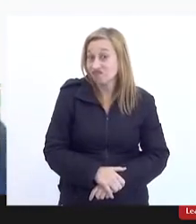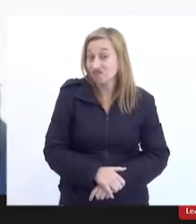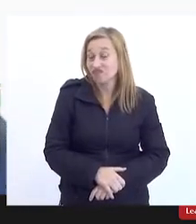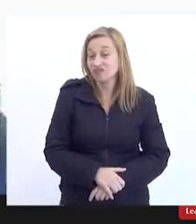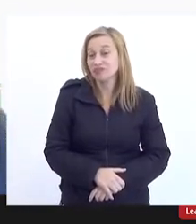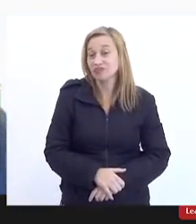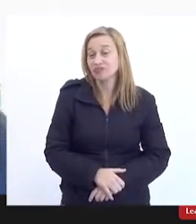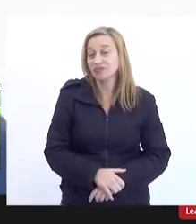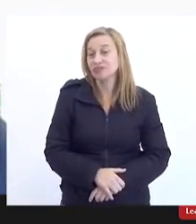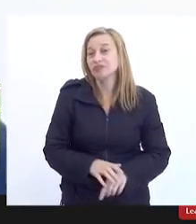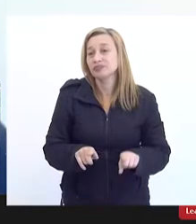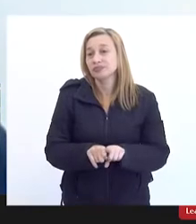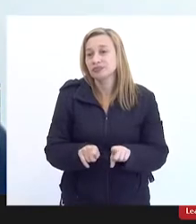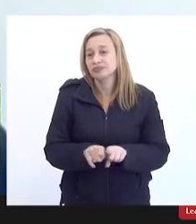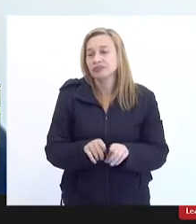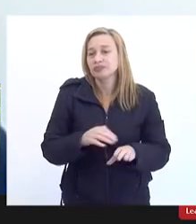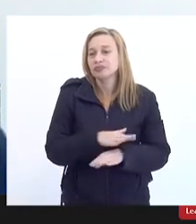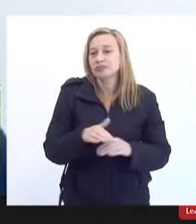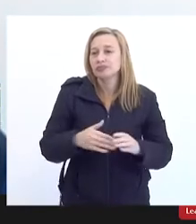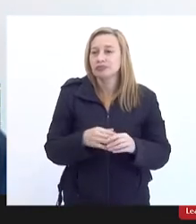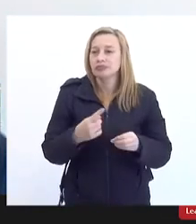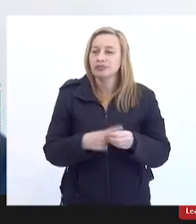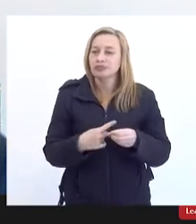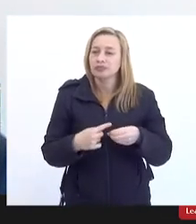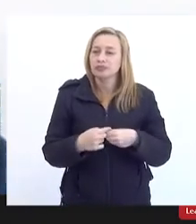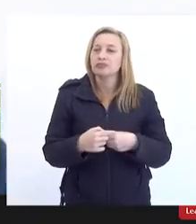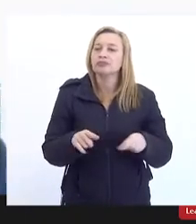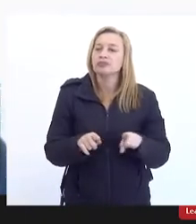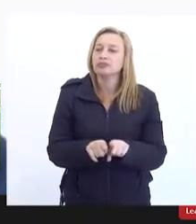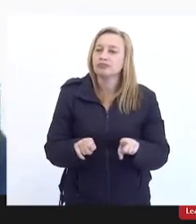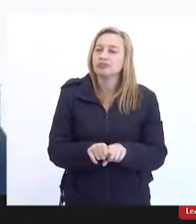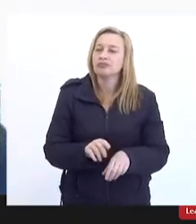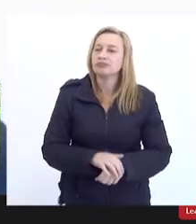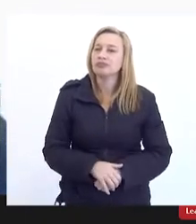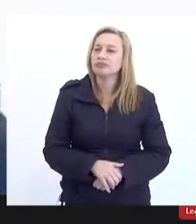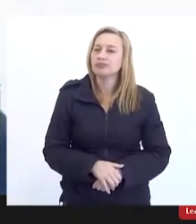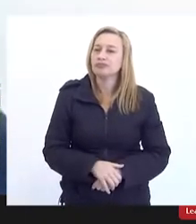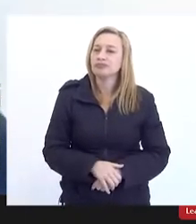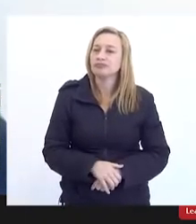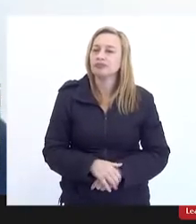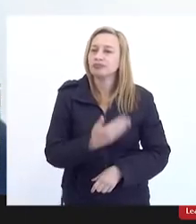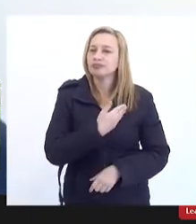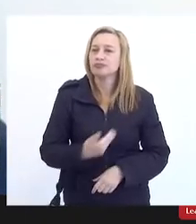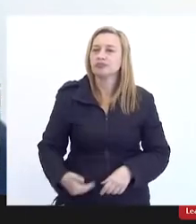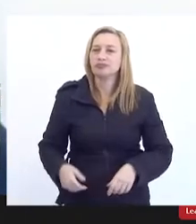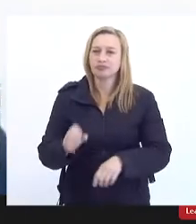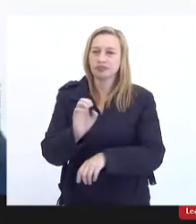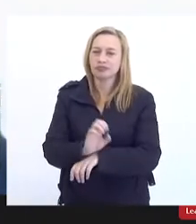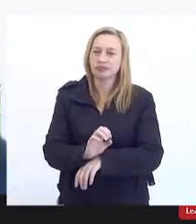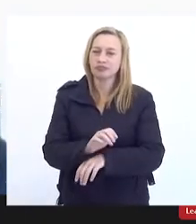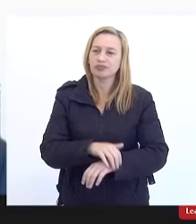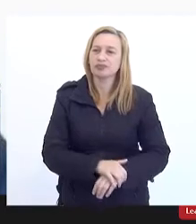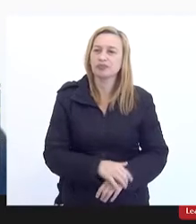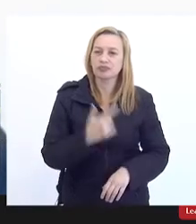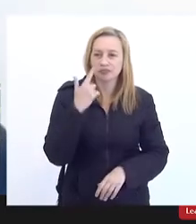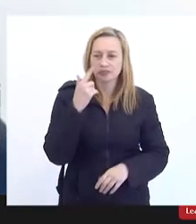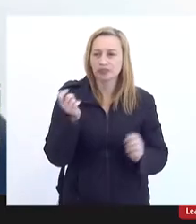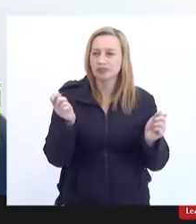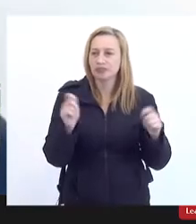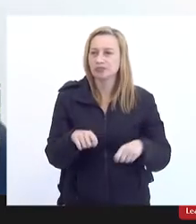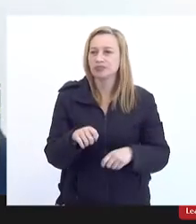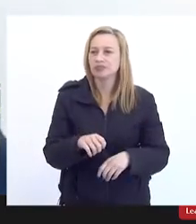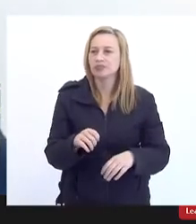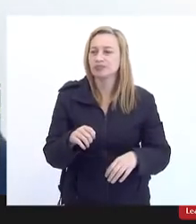que vivem os municípios e portanto o governo do estado acena com a possibilidade do